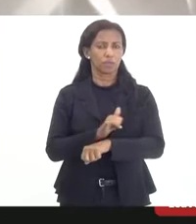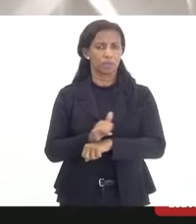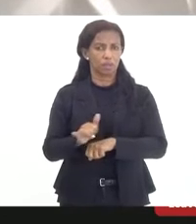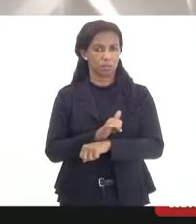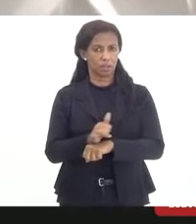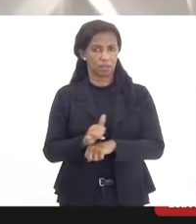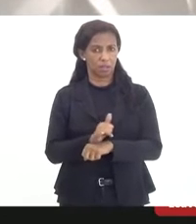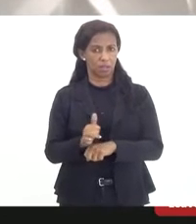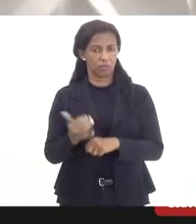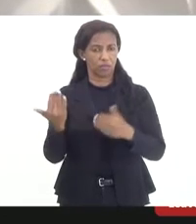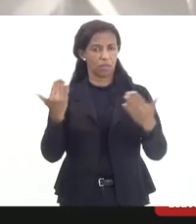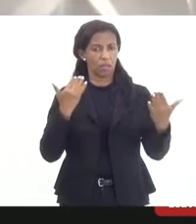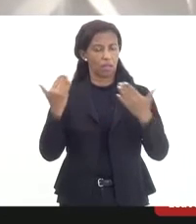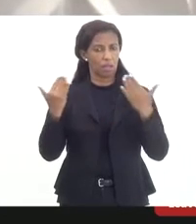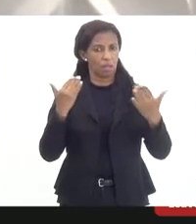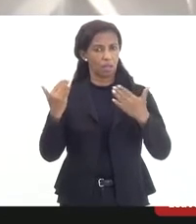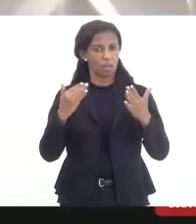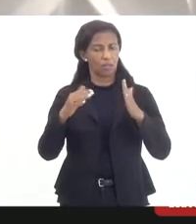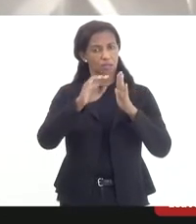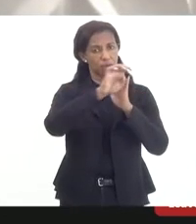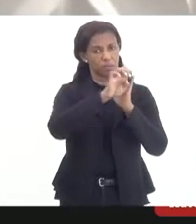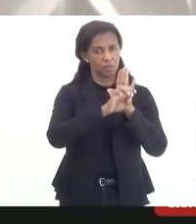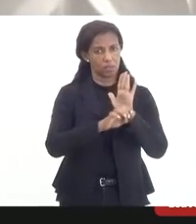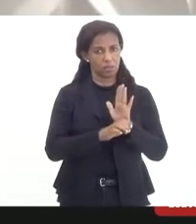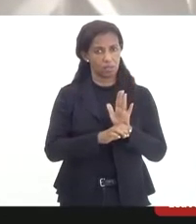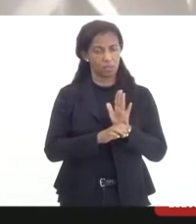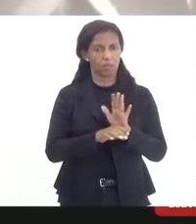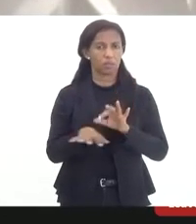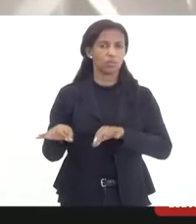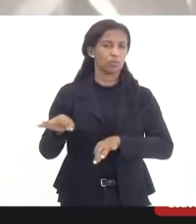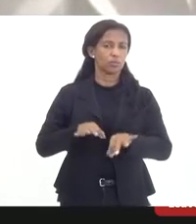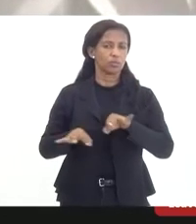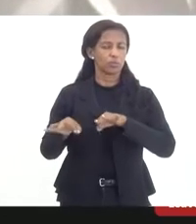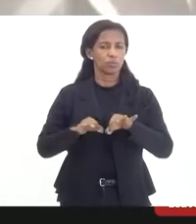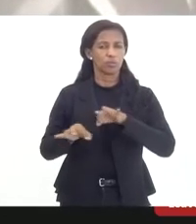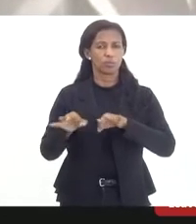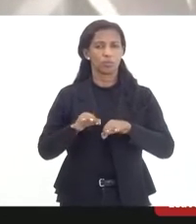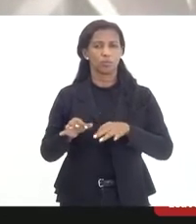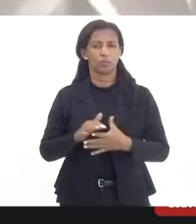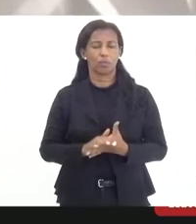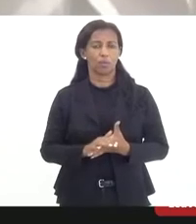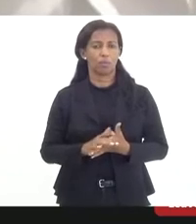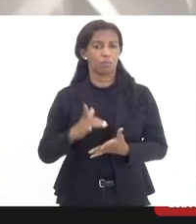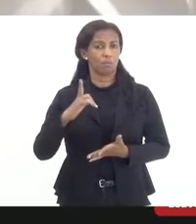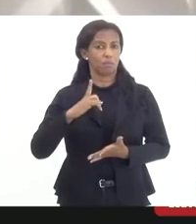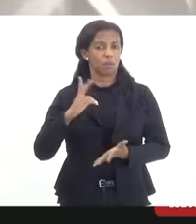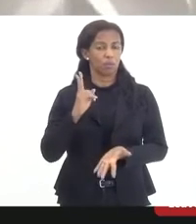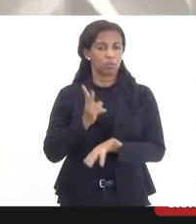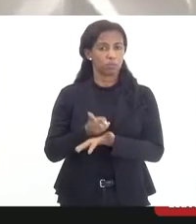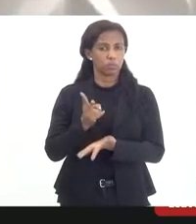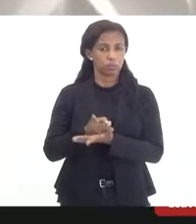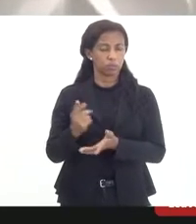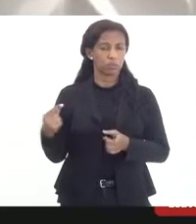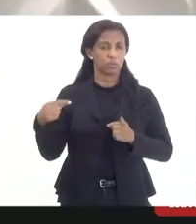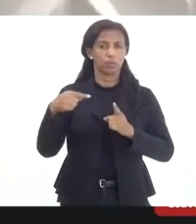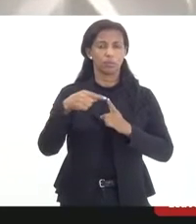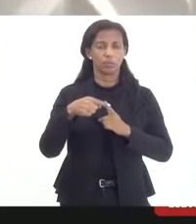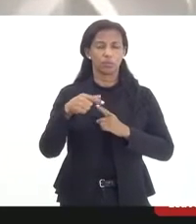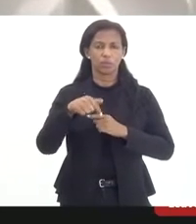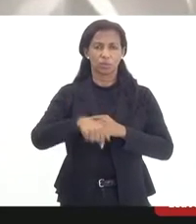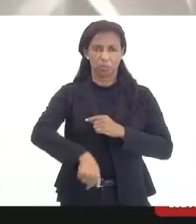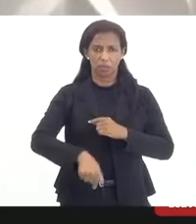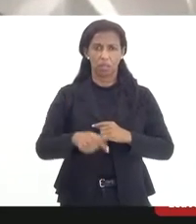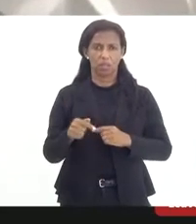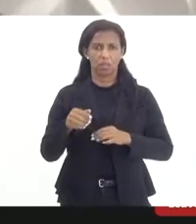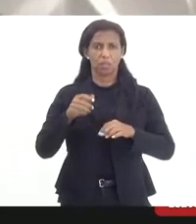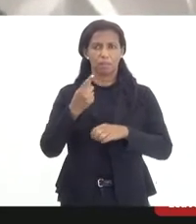relativa às emendas de modo a manter o objetivo desse